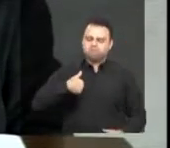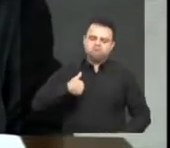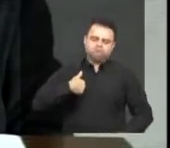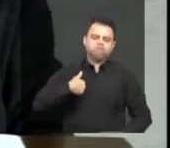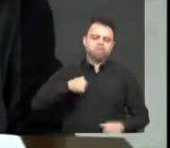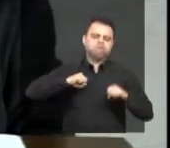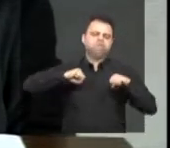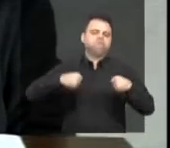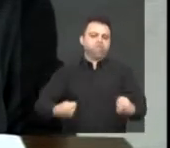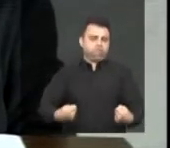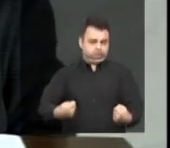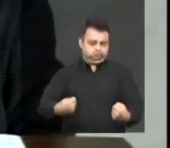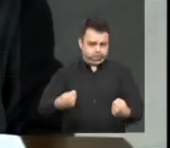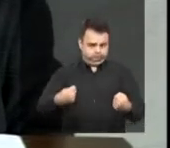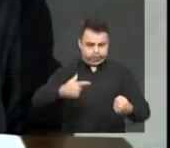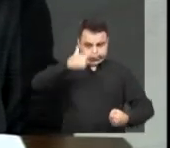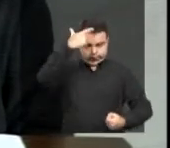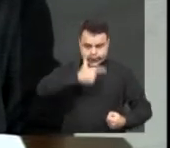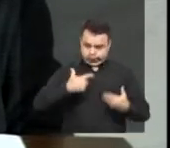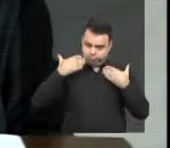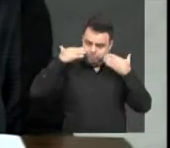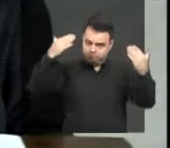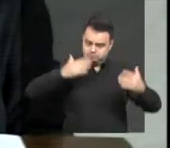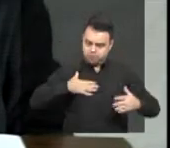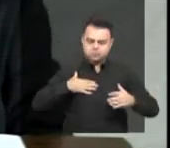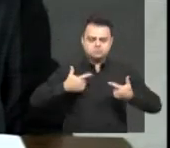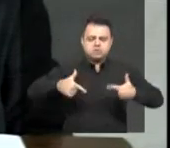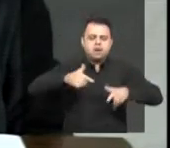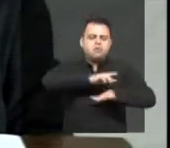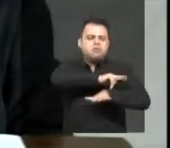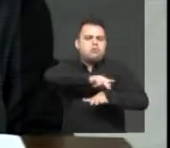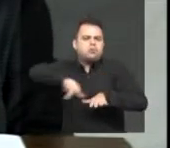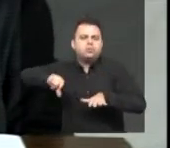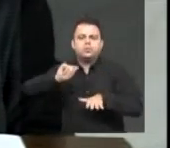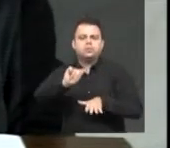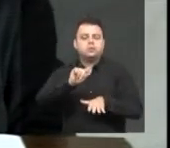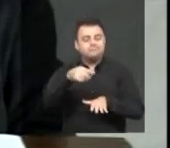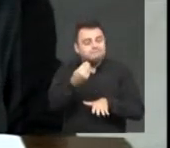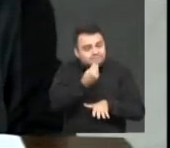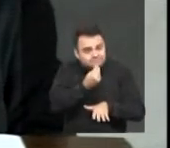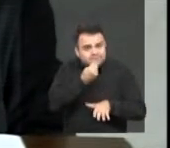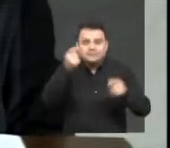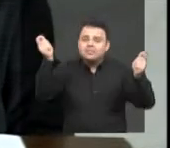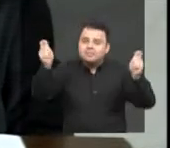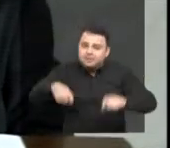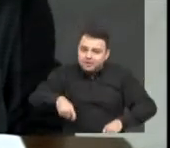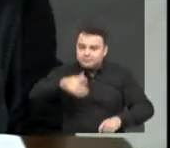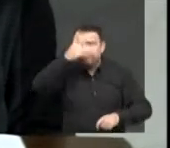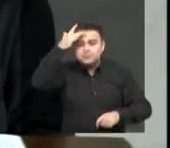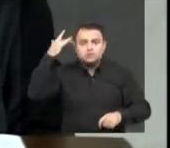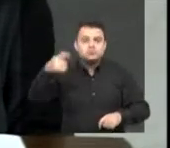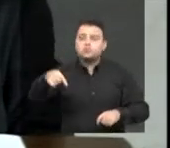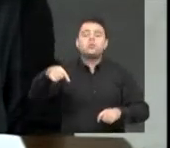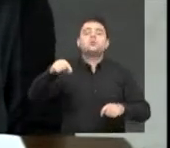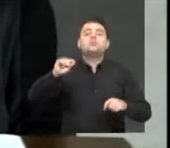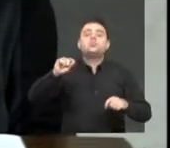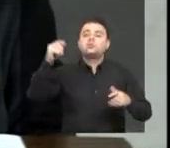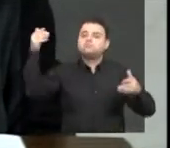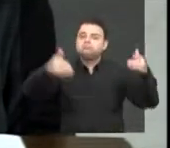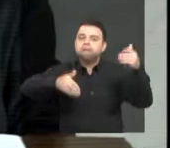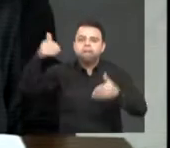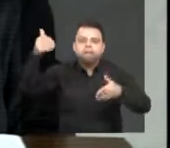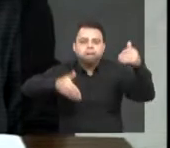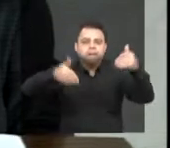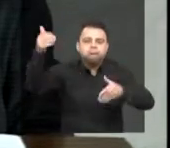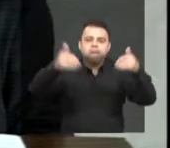eu acho que quando a gente vem a público falar um pouco do trabalho que está sendo realizado, é uma das maneiras de atrair, porque você dá satisfação do que você